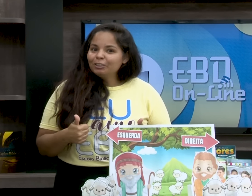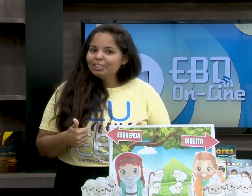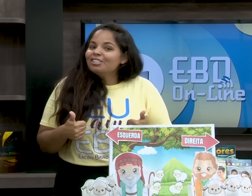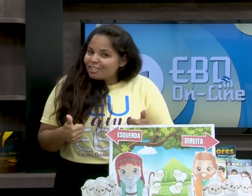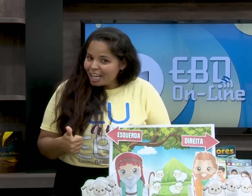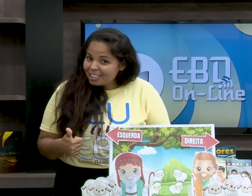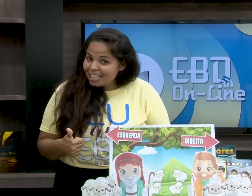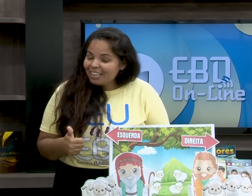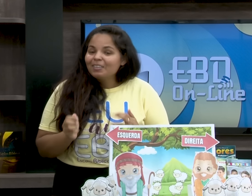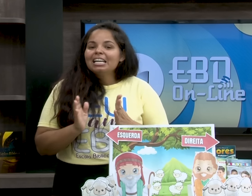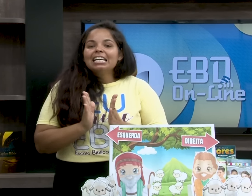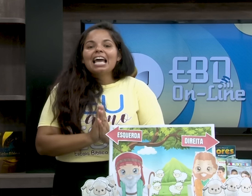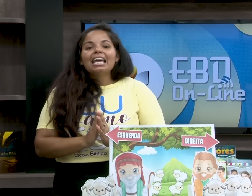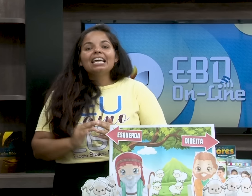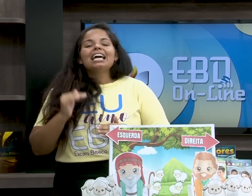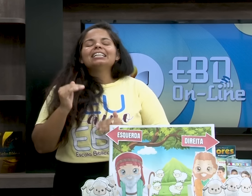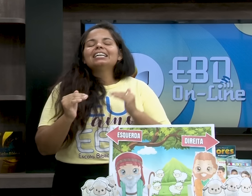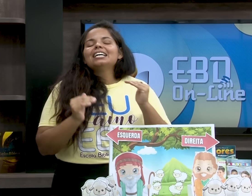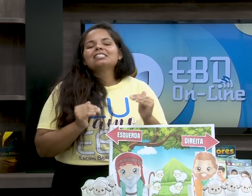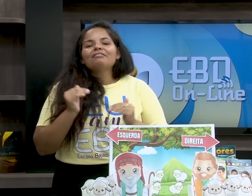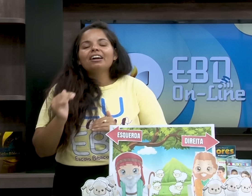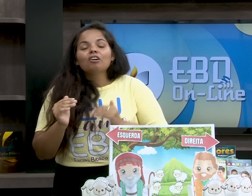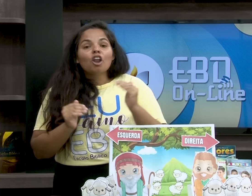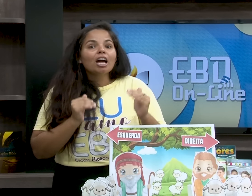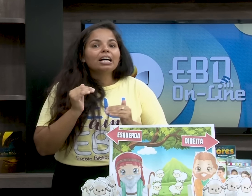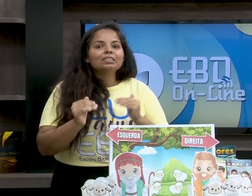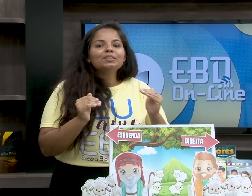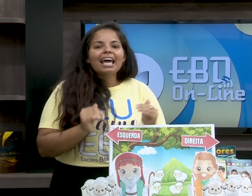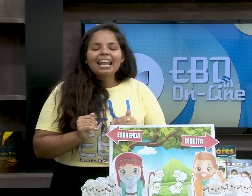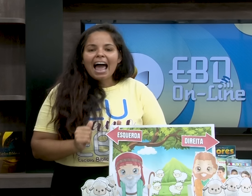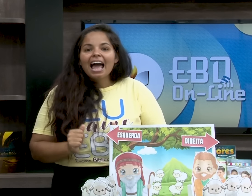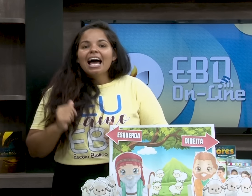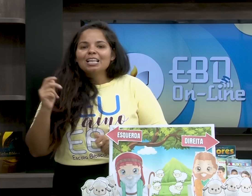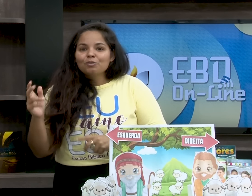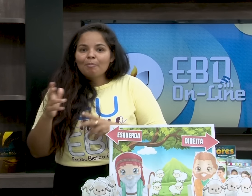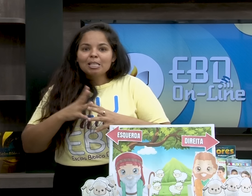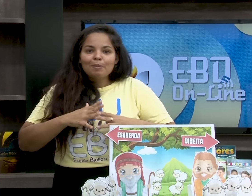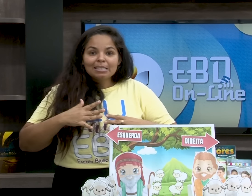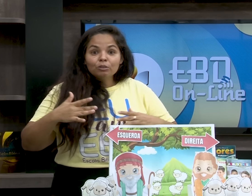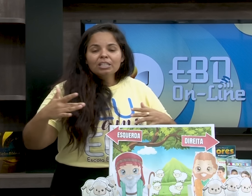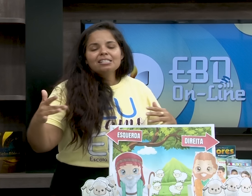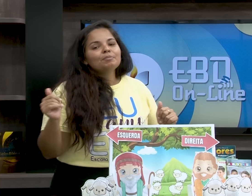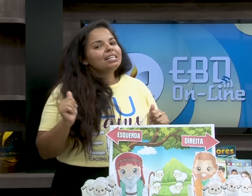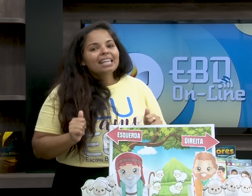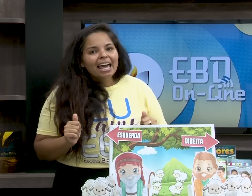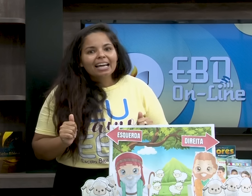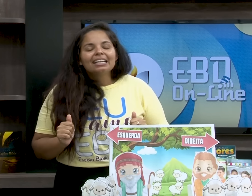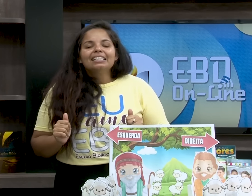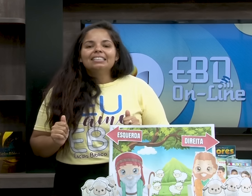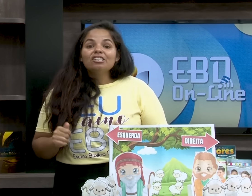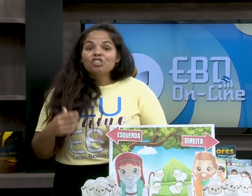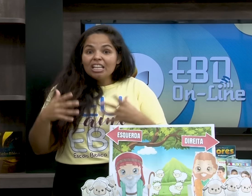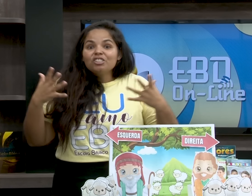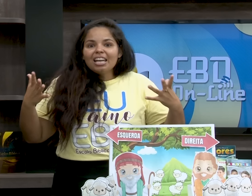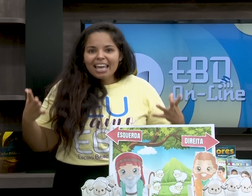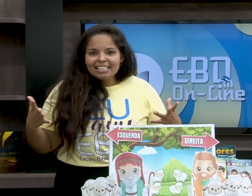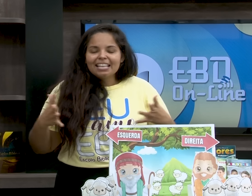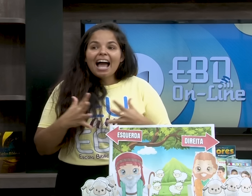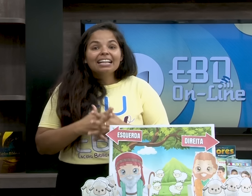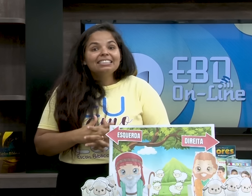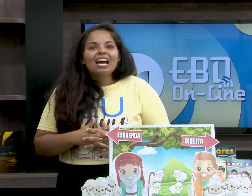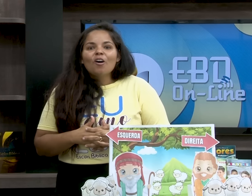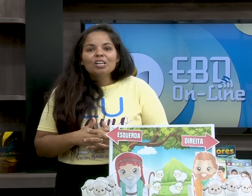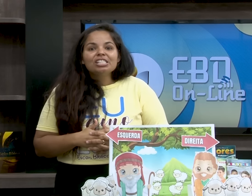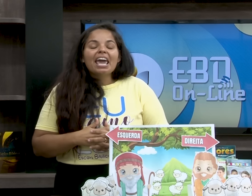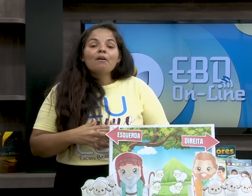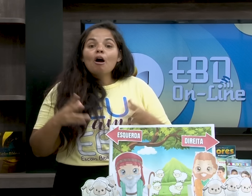É uma atitude gentil. E aí cada criança vai colocando, né? Lá a sua participação durante a semana inteira. De gentileza.